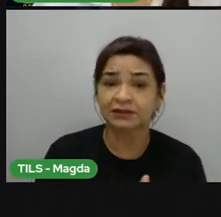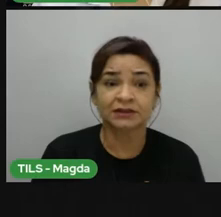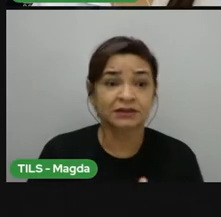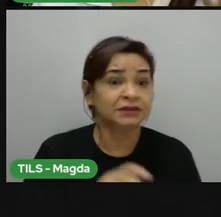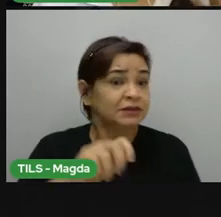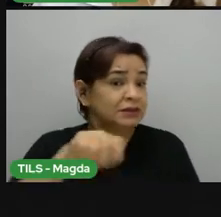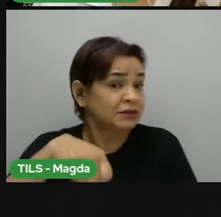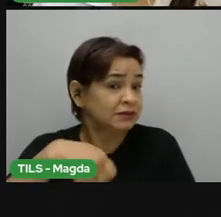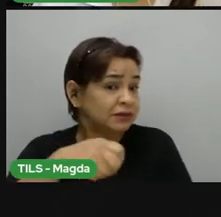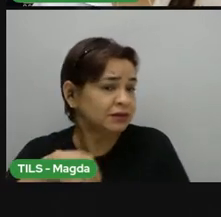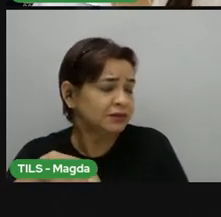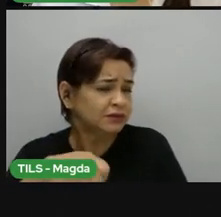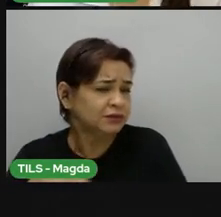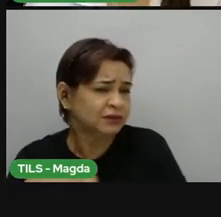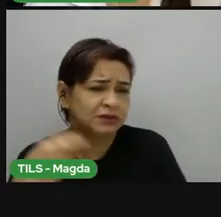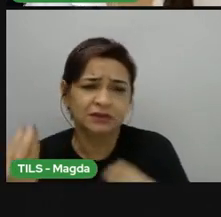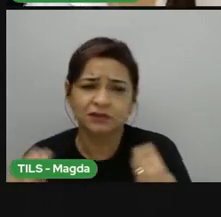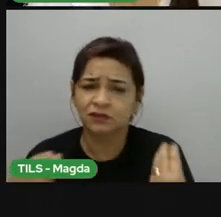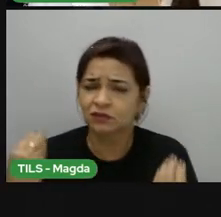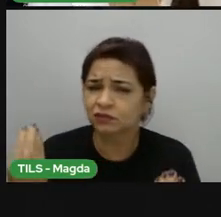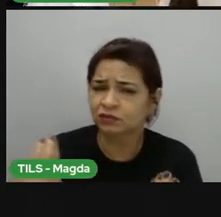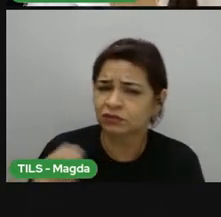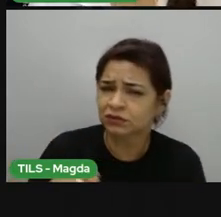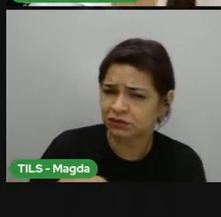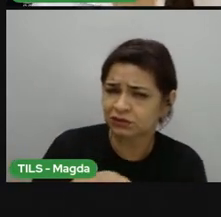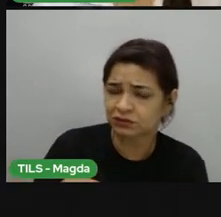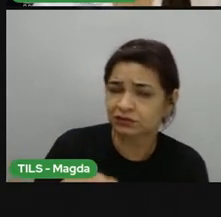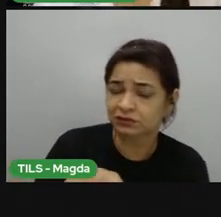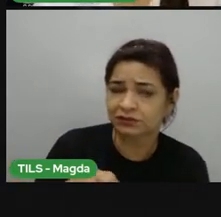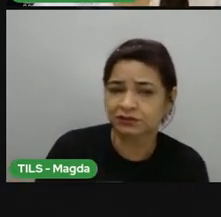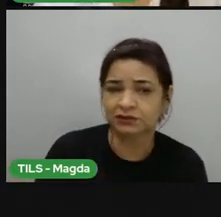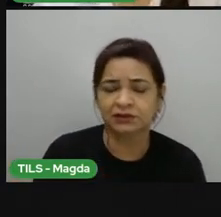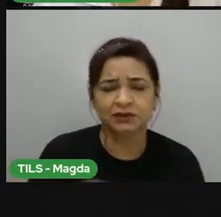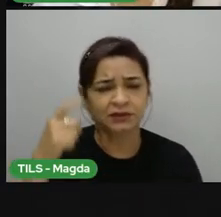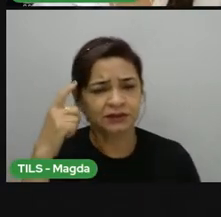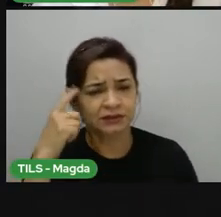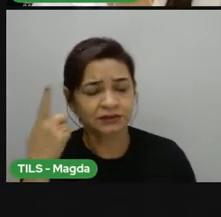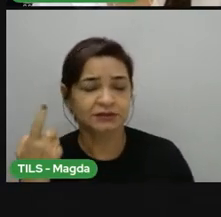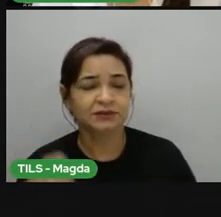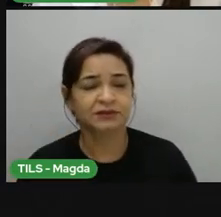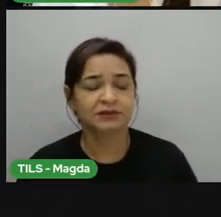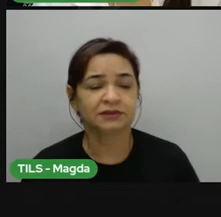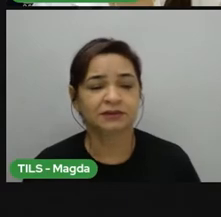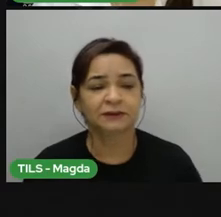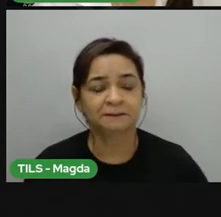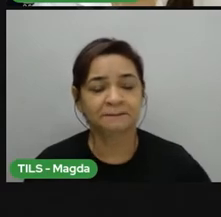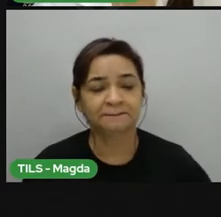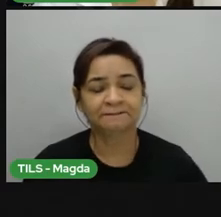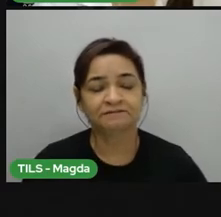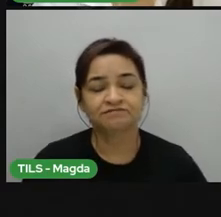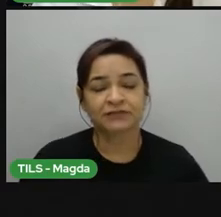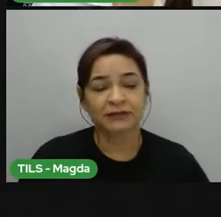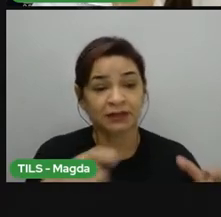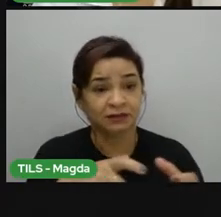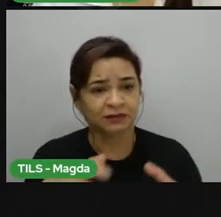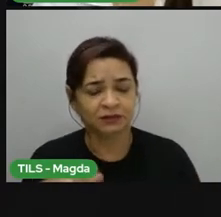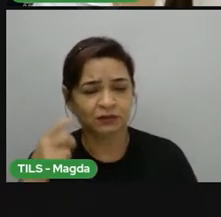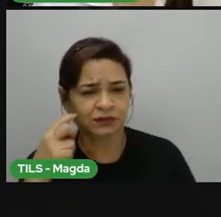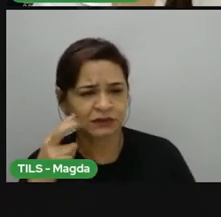culinária. Como assim, Pró? Se a gente pensar, vocês já devem ter revisto em algum lugar. Vocês foram num restaurante.